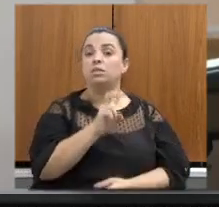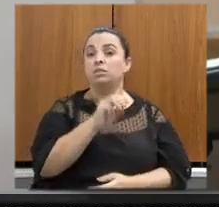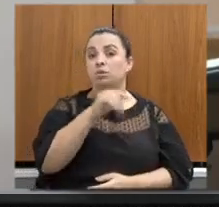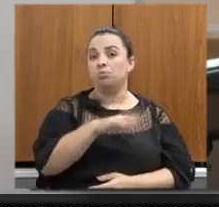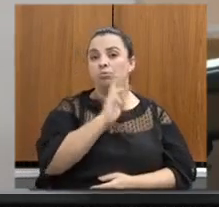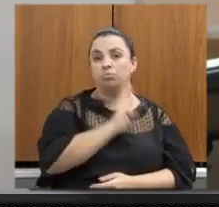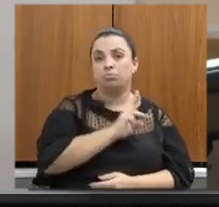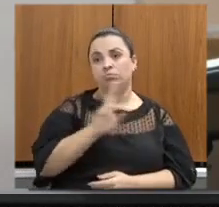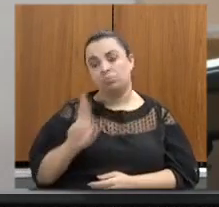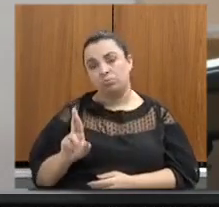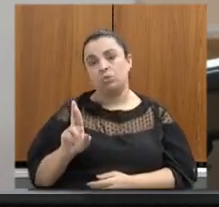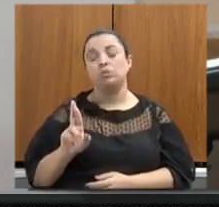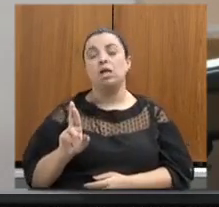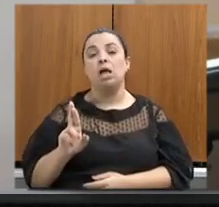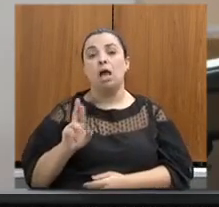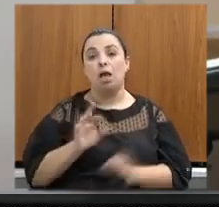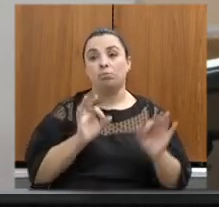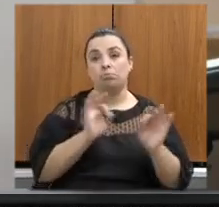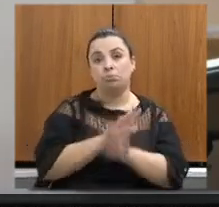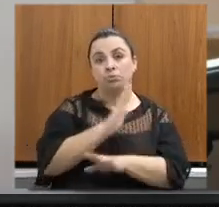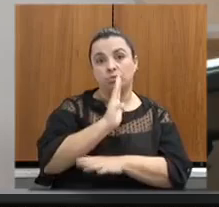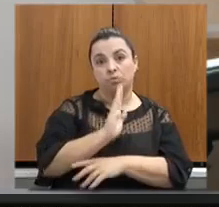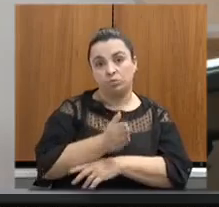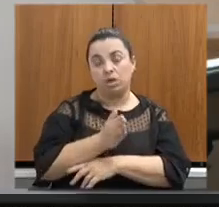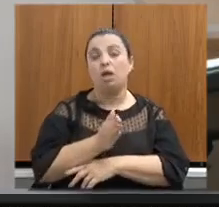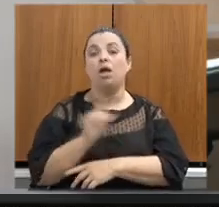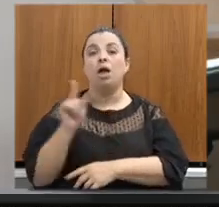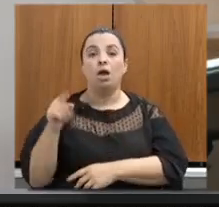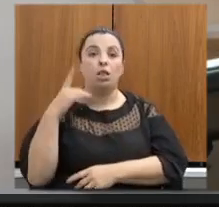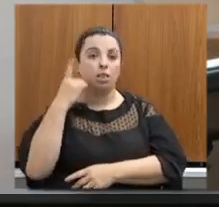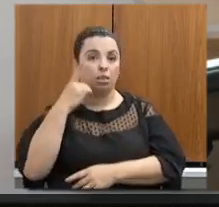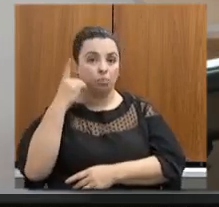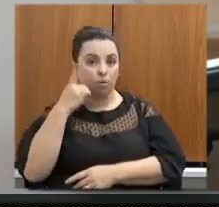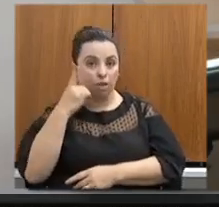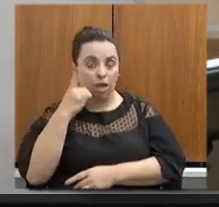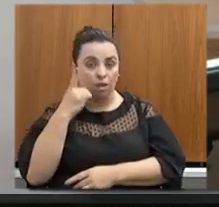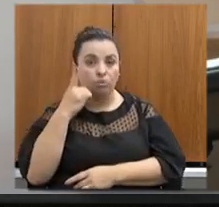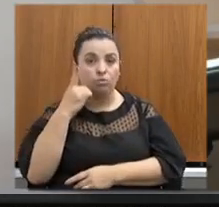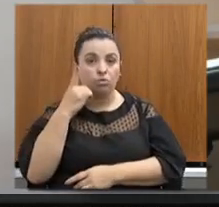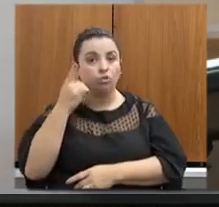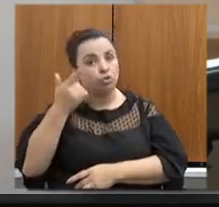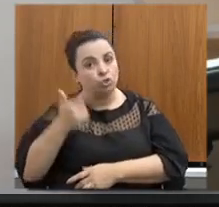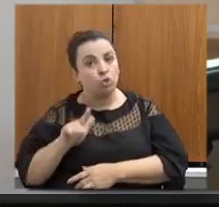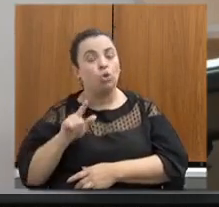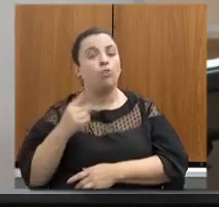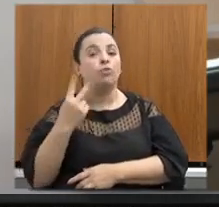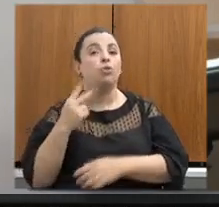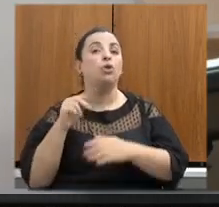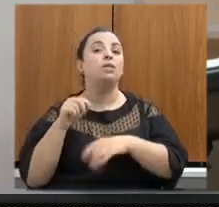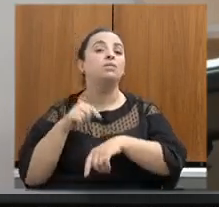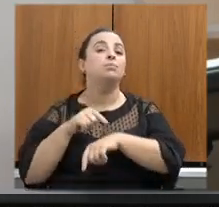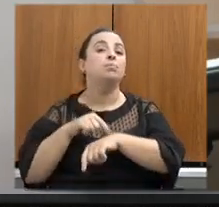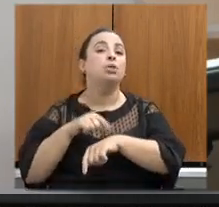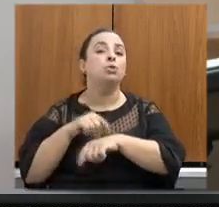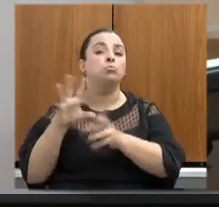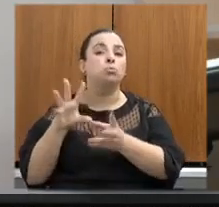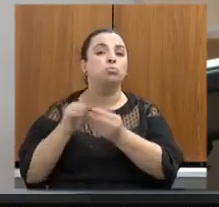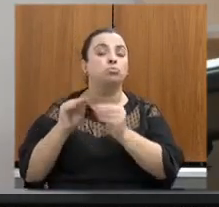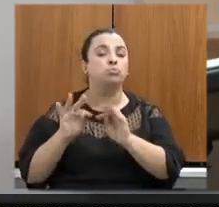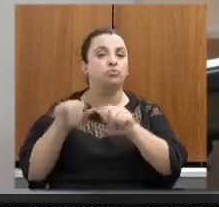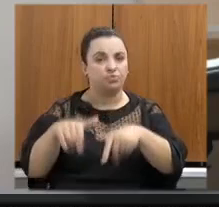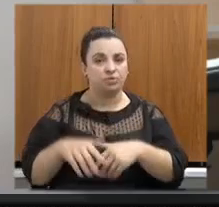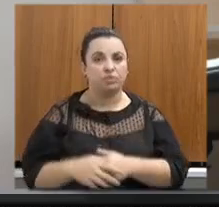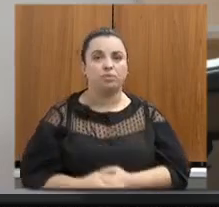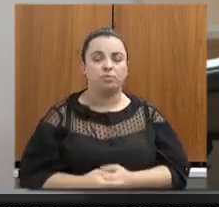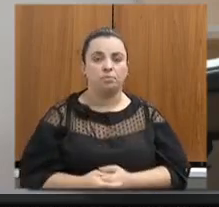respondê-la. E, após a resposta da autoridade estadual, o deputado que o interpelou disporá, se necessário, de até dois minutos para as suas